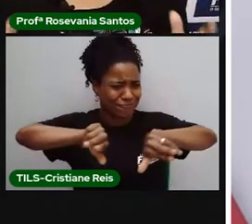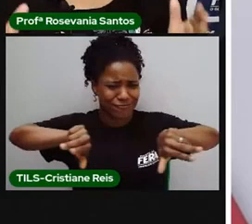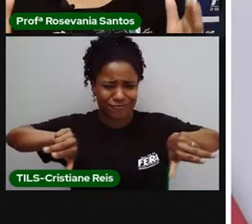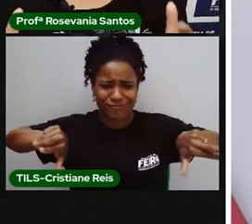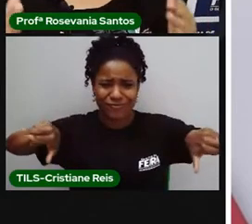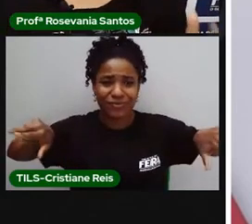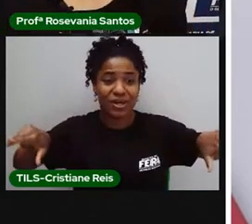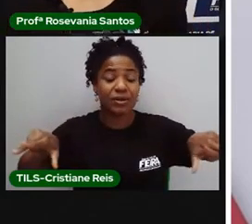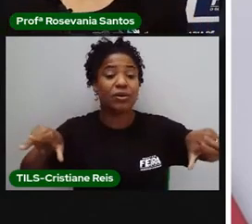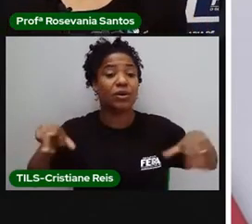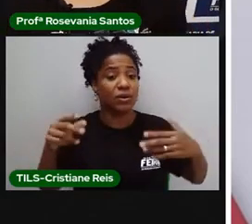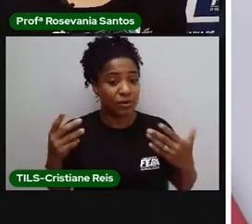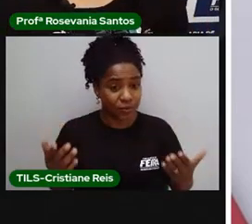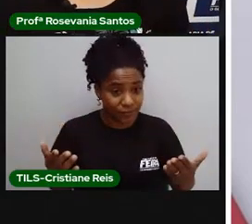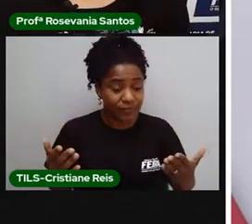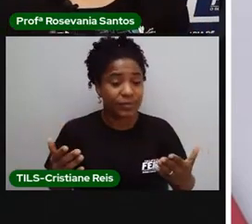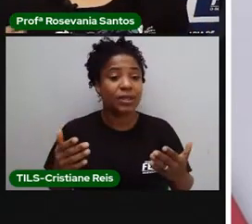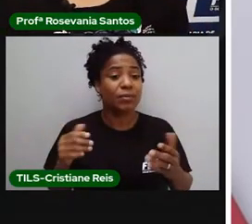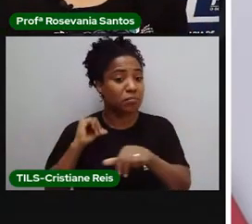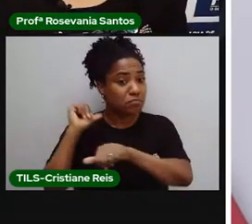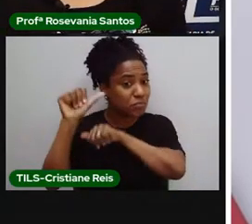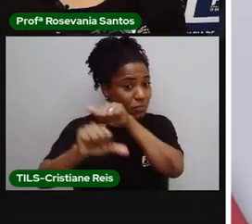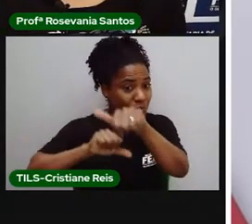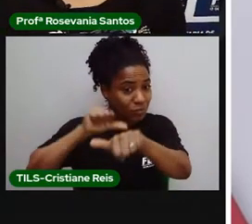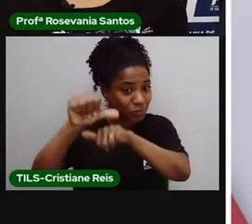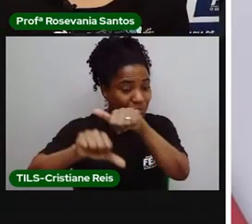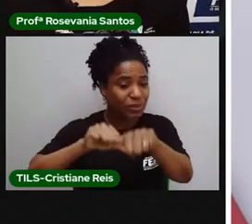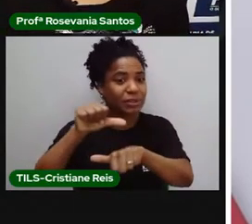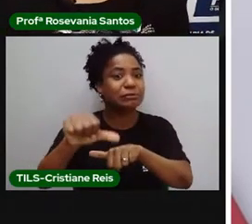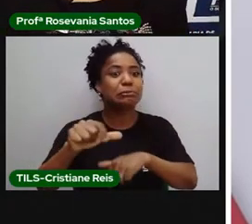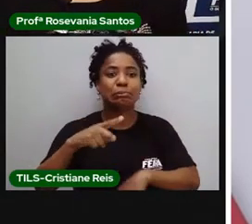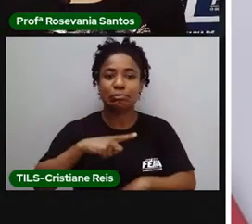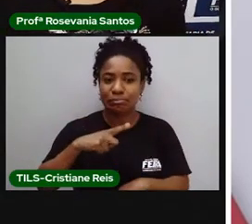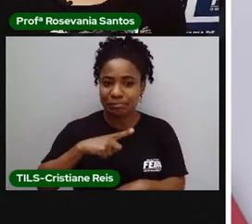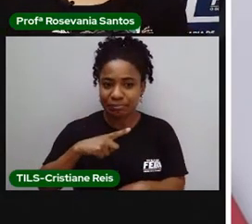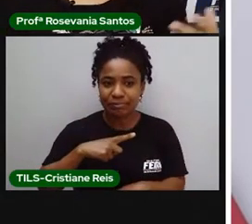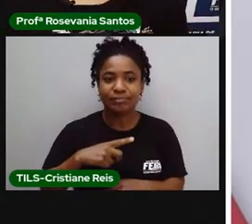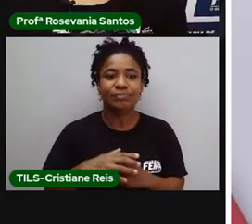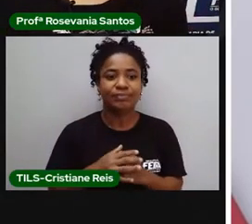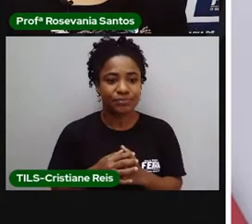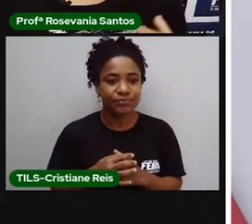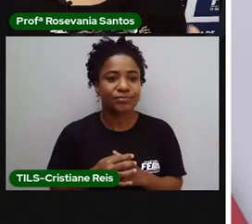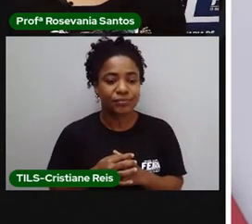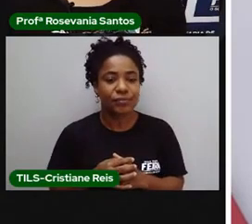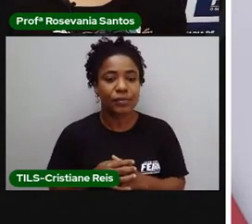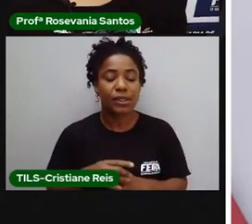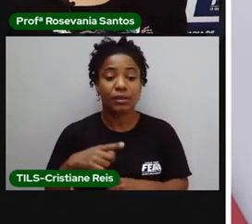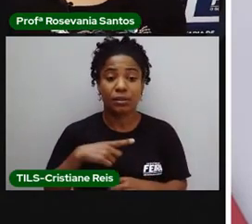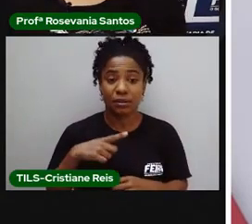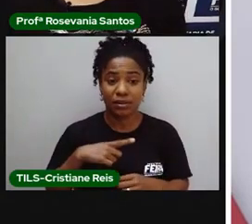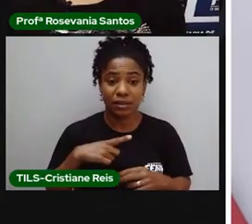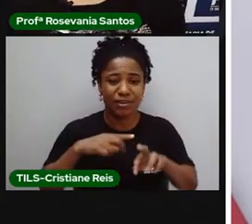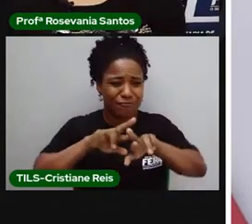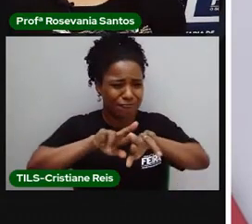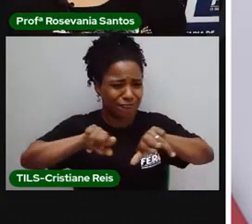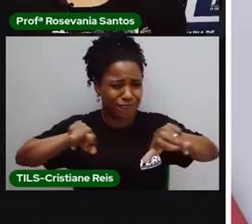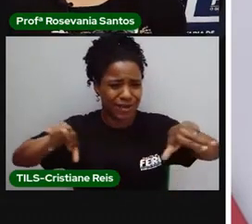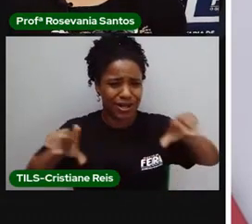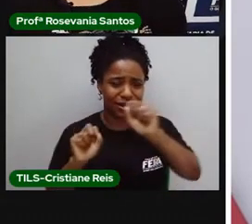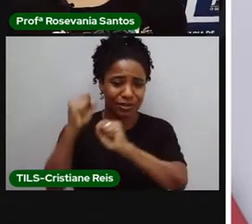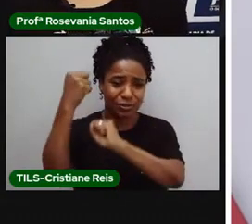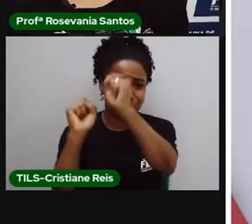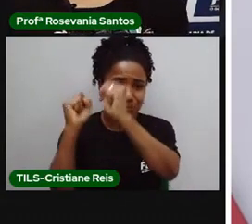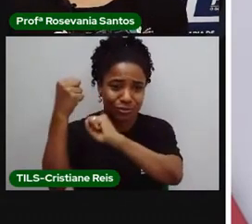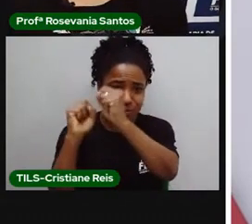isso a gente vai perceber que houve, né, uma mudança. E aí, a gente tem diversos tipos dessas indústrias, a gente